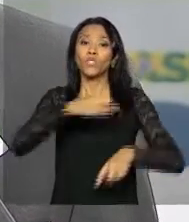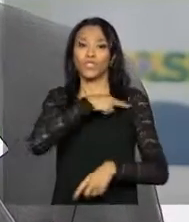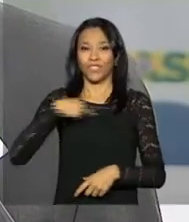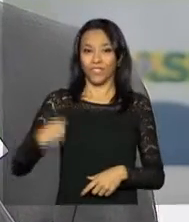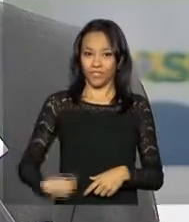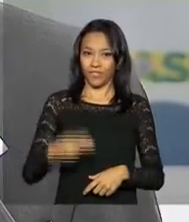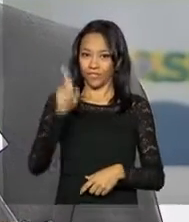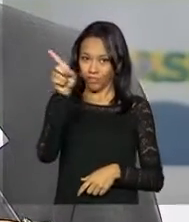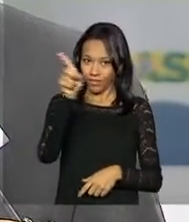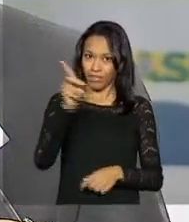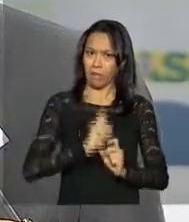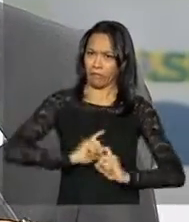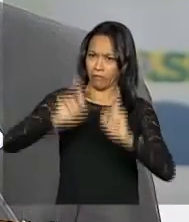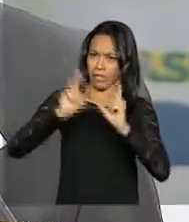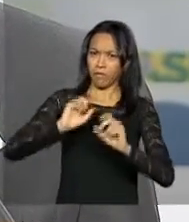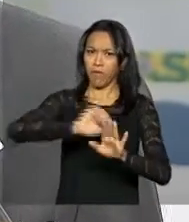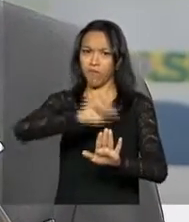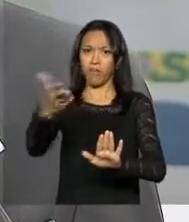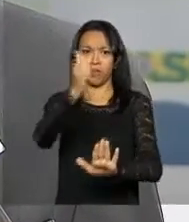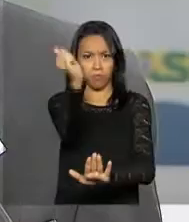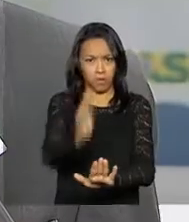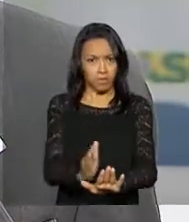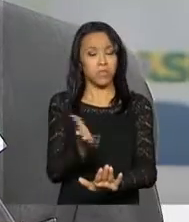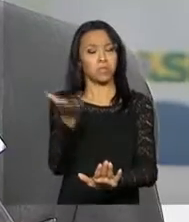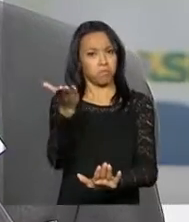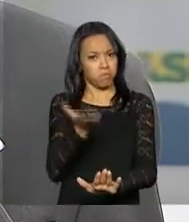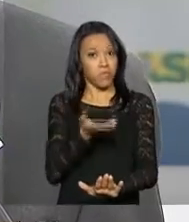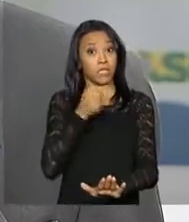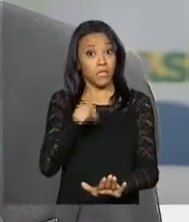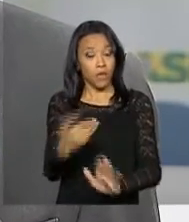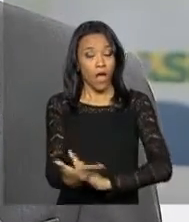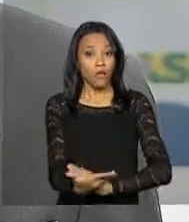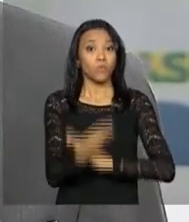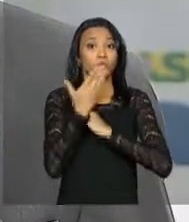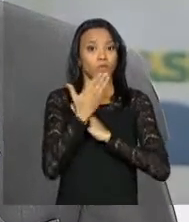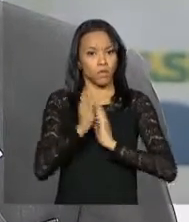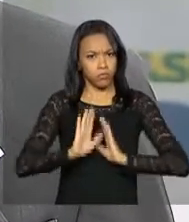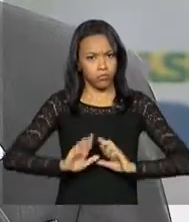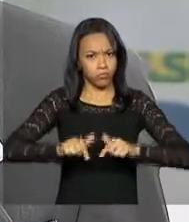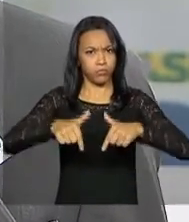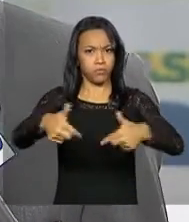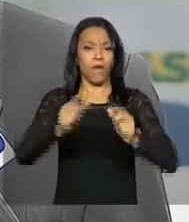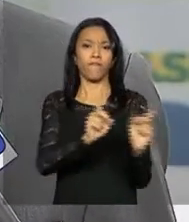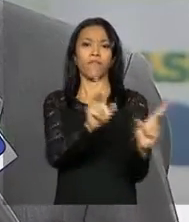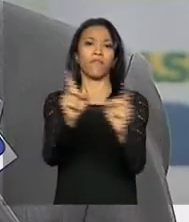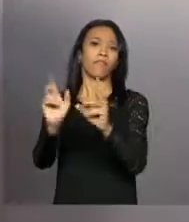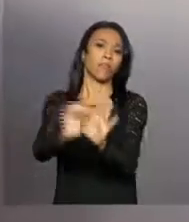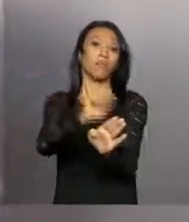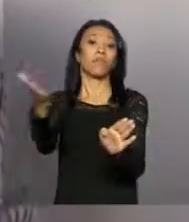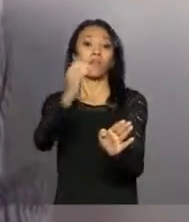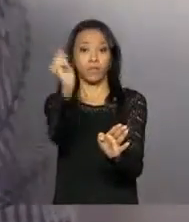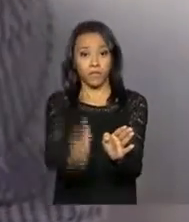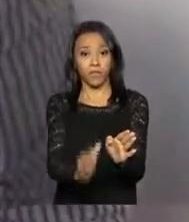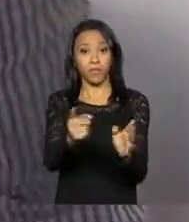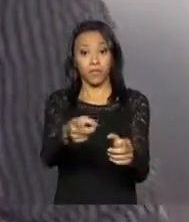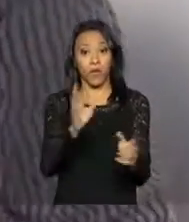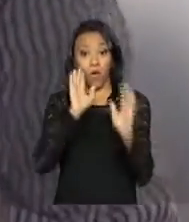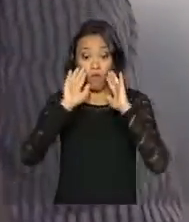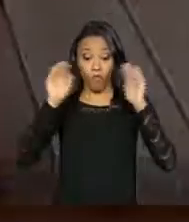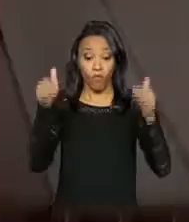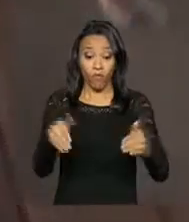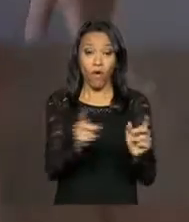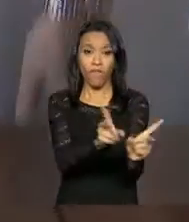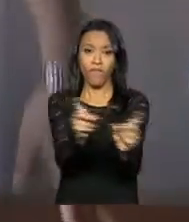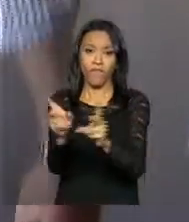que houve uma liberação desse mercado em meados do ano passado. Então, isso tem ajudado o desempenho das exportações como um todo. Focar no mercado